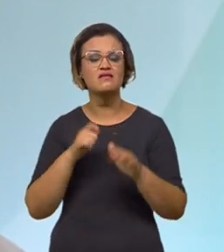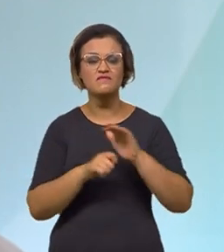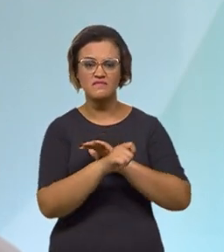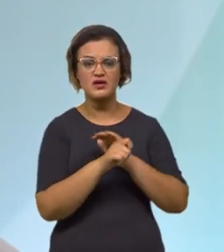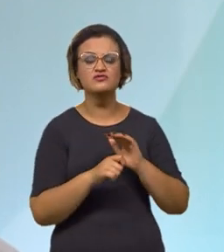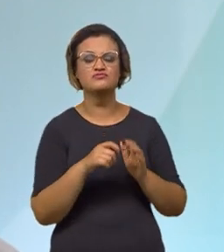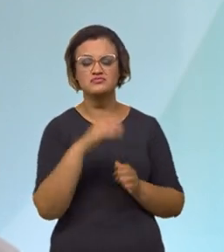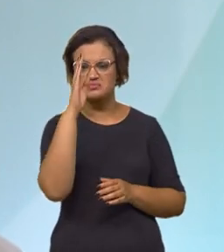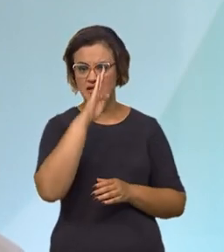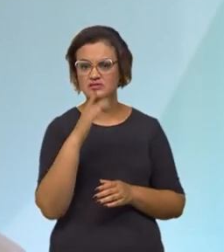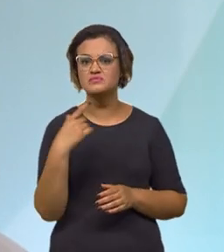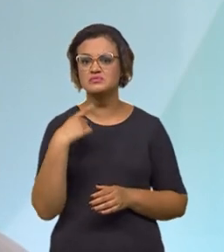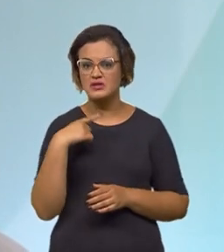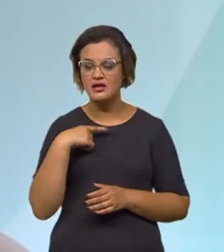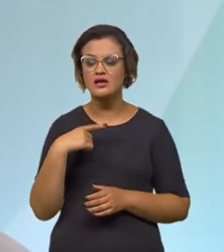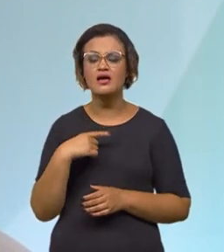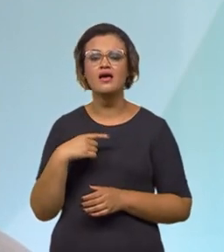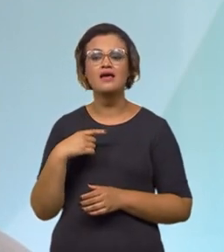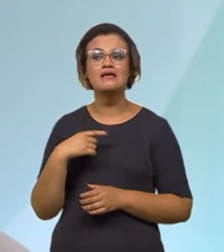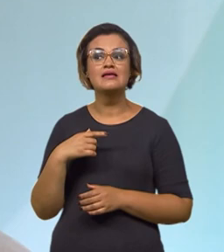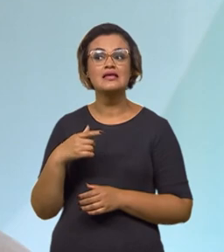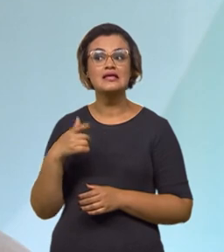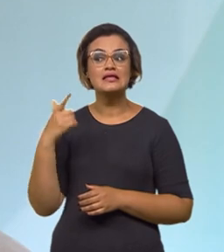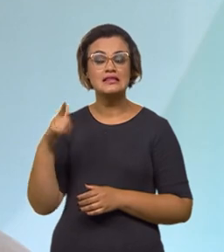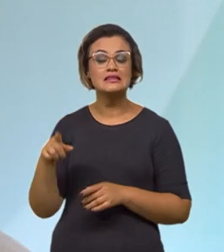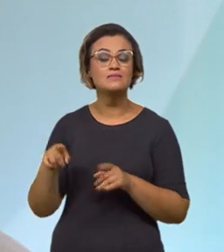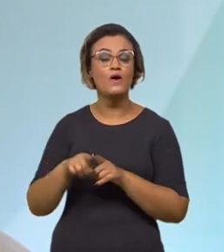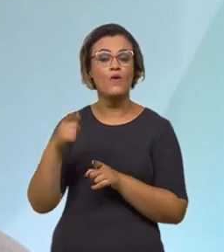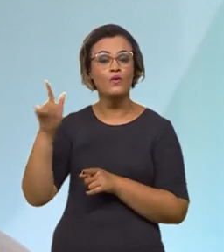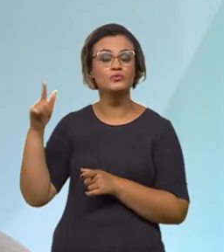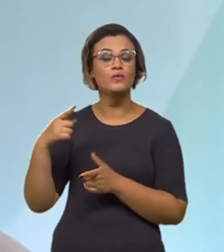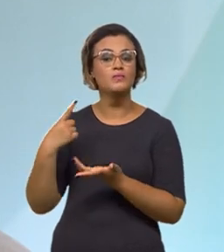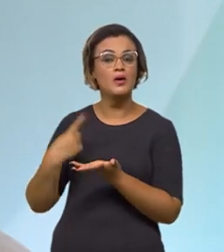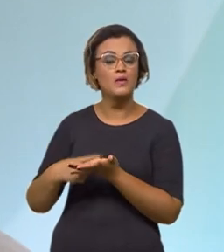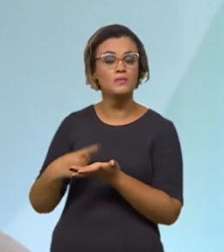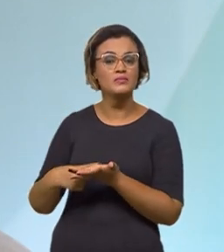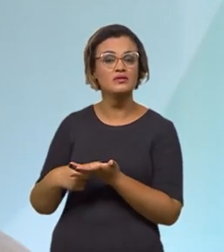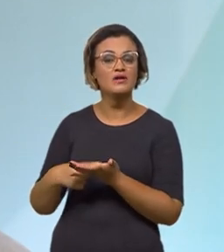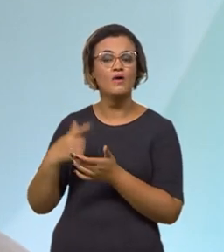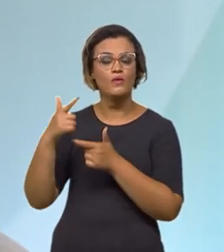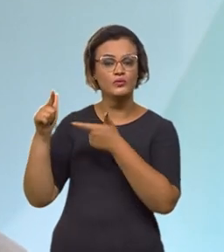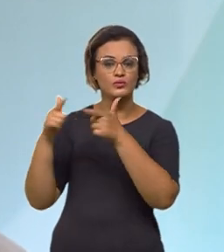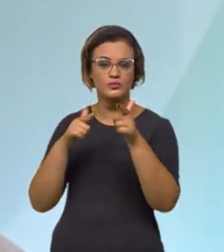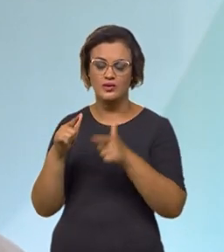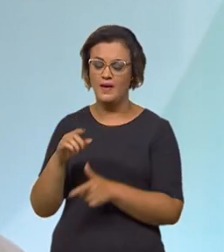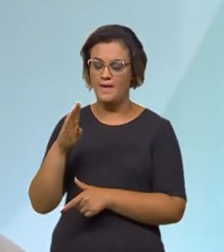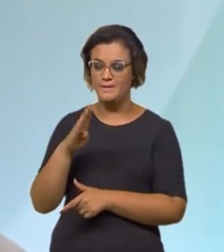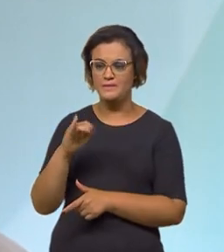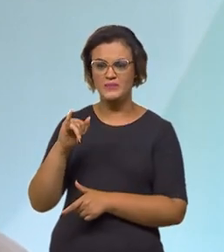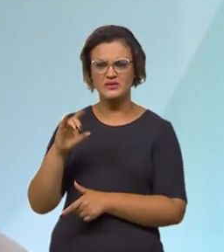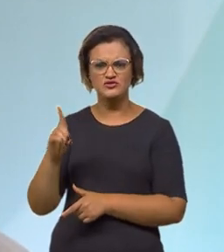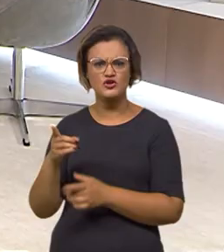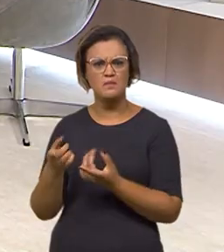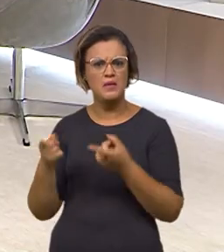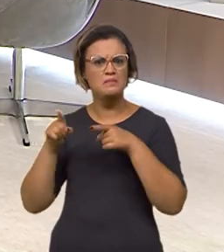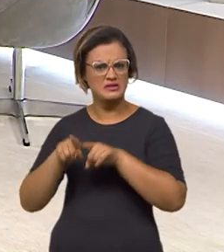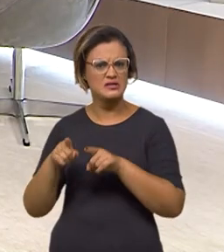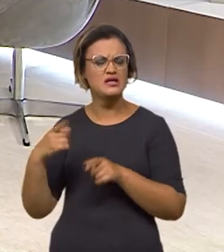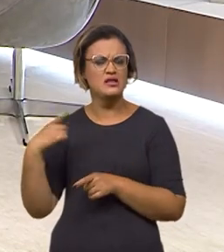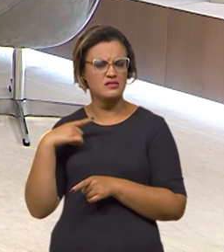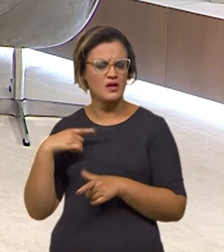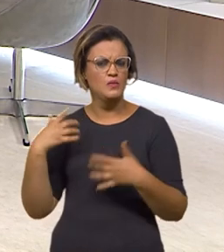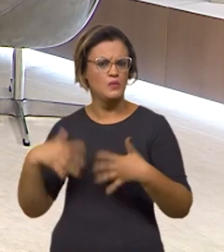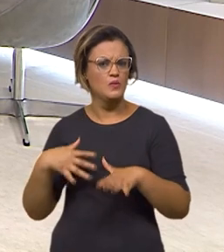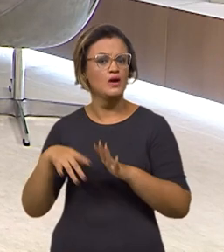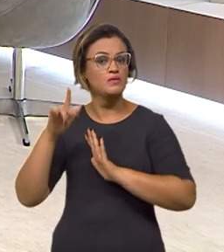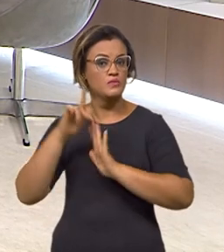com algumas concessionárias rodoviárias. E nós estamos com o BID também, uma agenda estruturante com o BID. O BID é um grande parceiro nosso na estruturação de projetos,